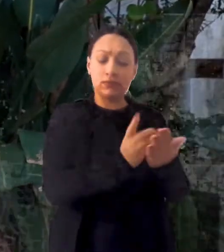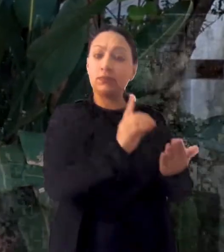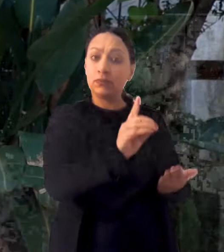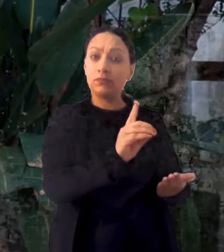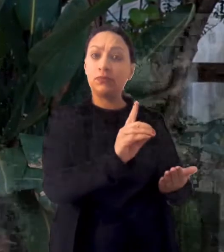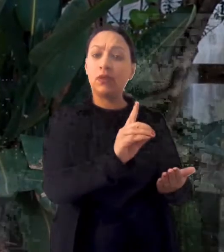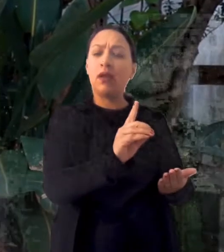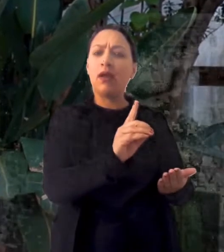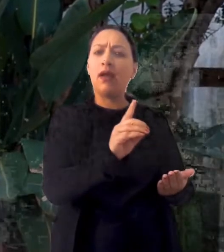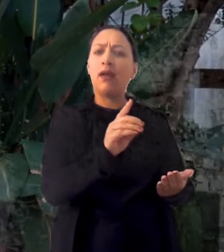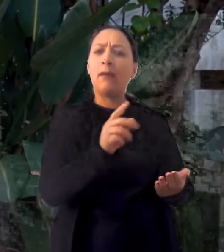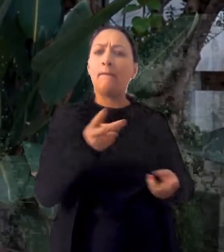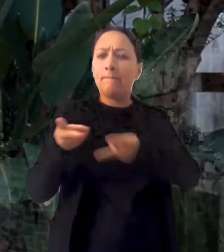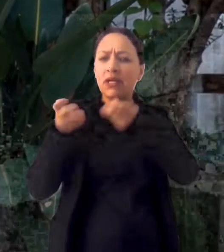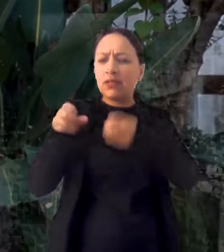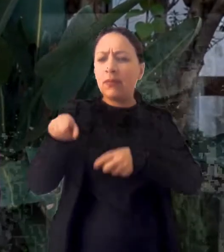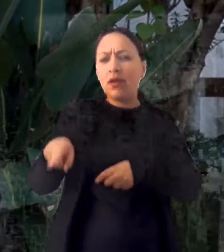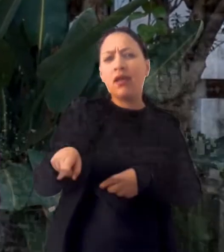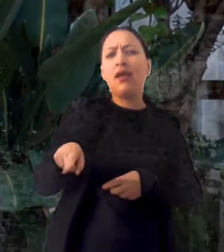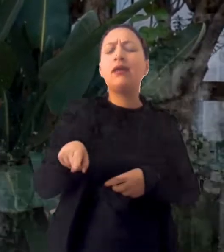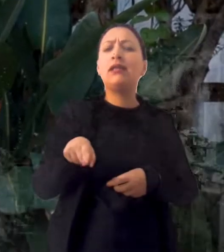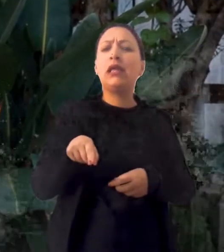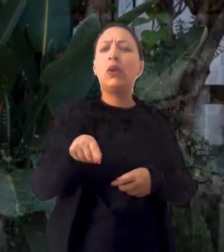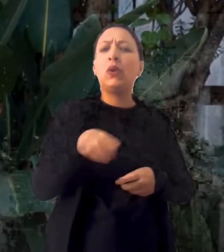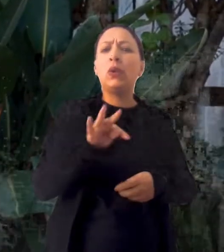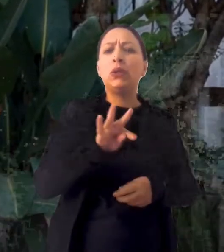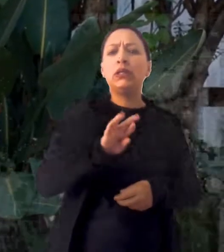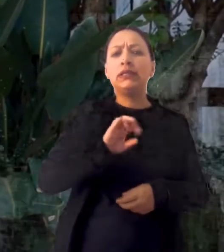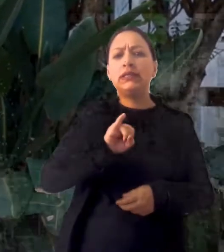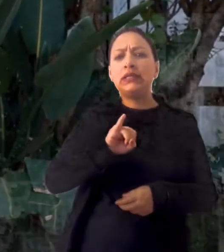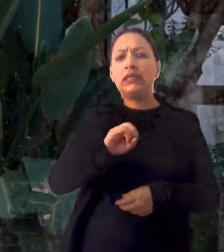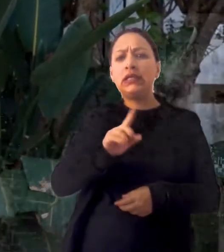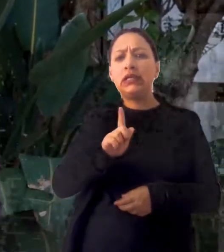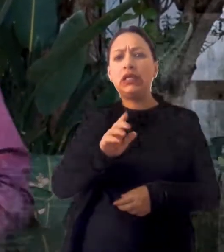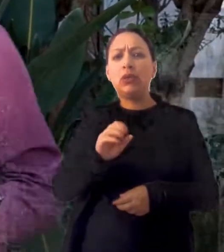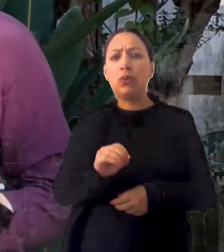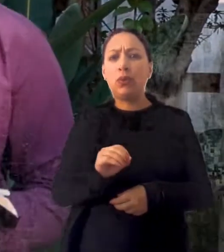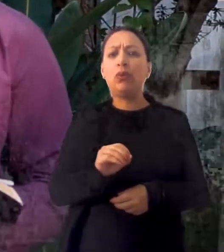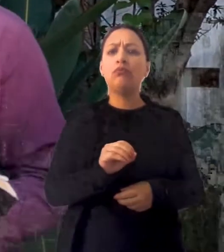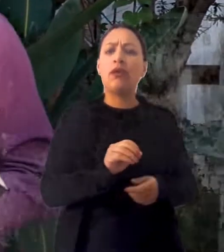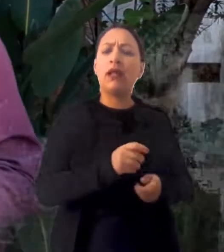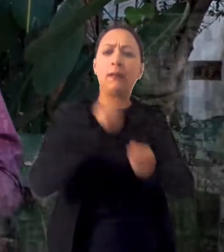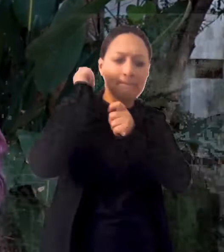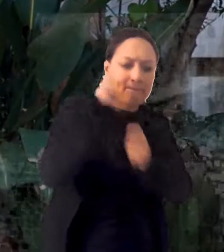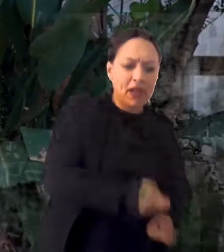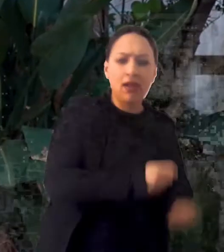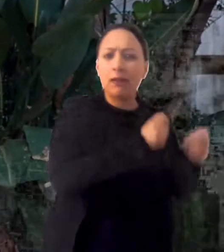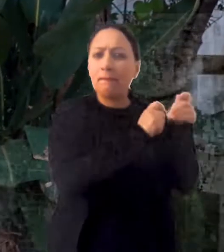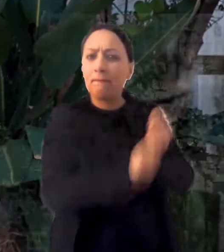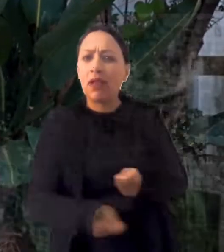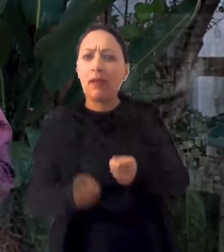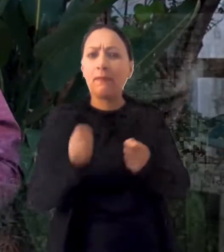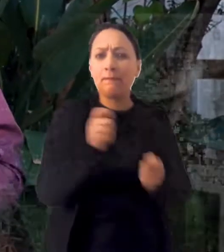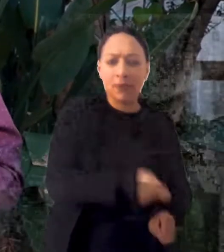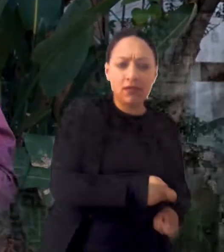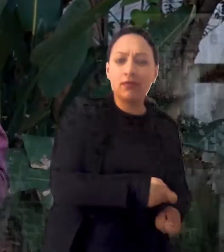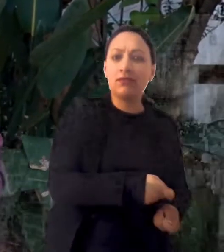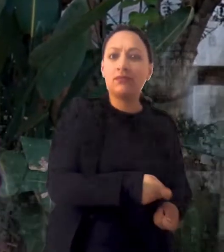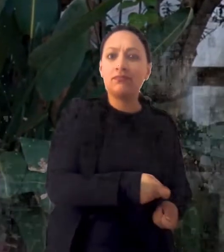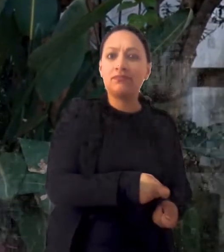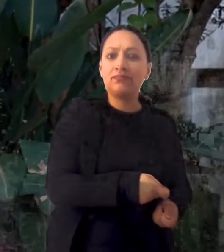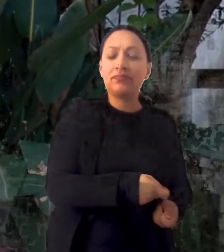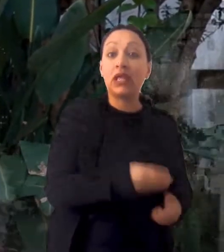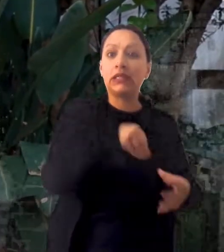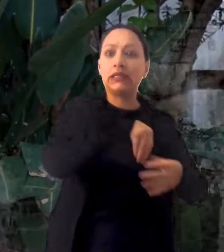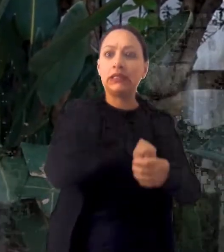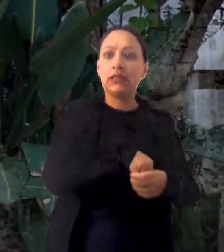ele aparece malhando trigo no lagar, ele não está na ele. Um homem frustrado, um homem que